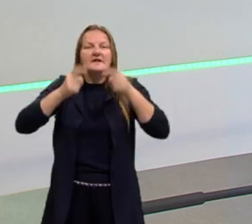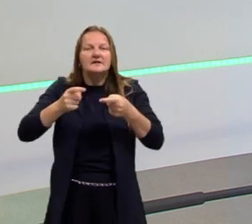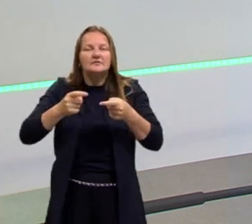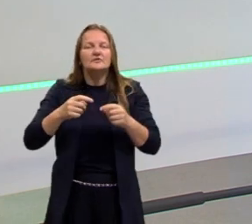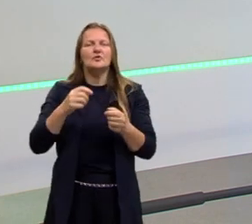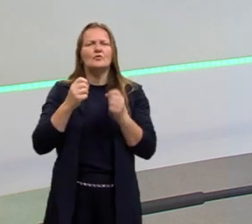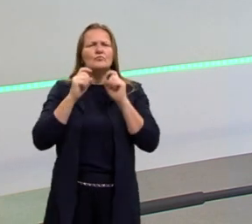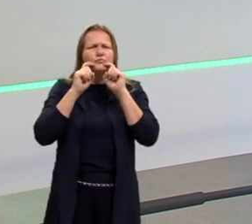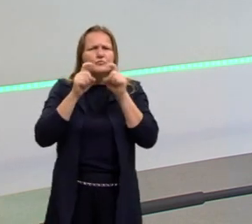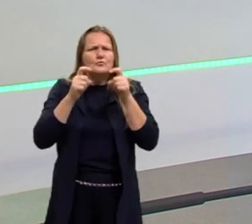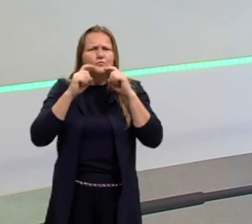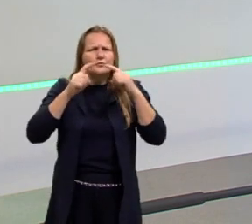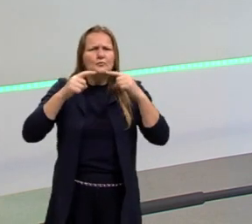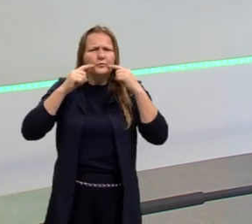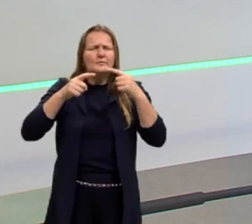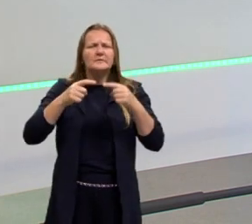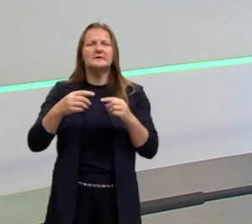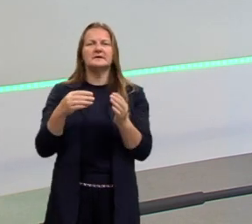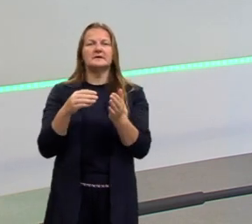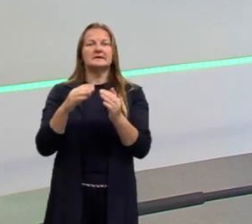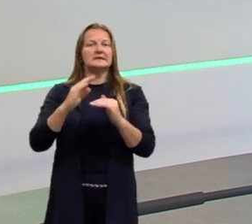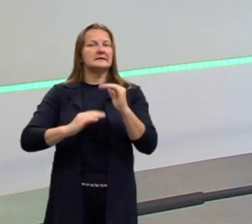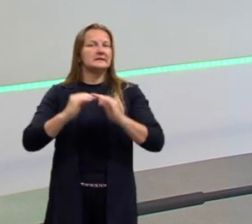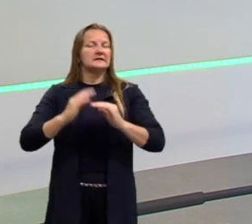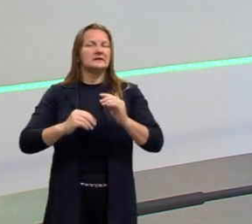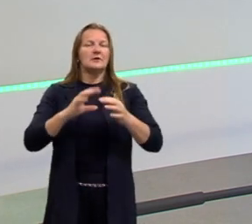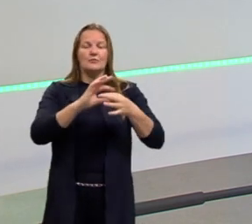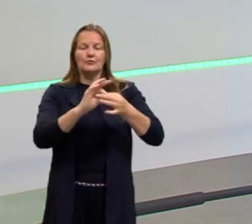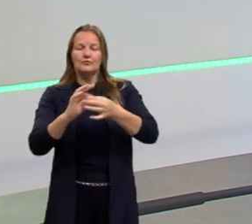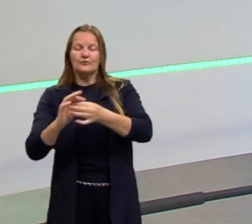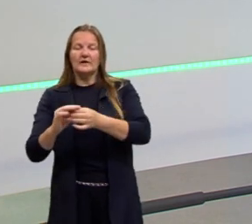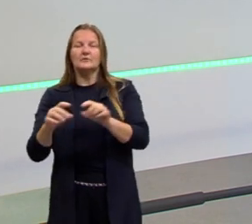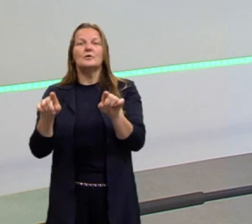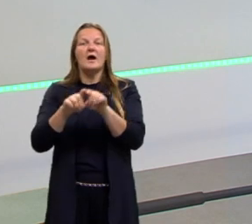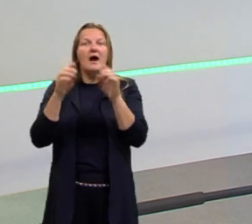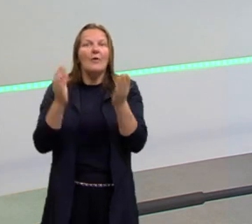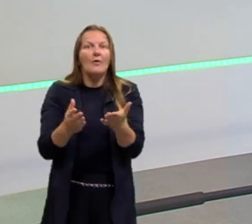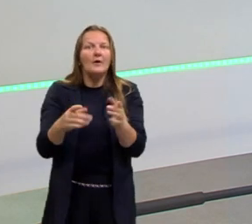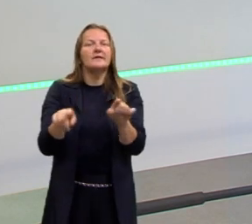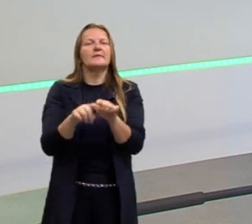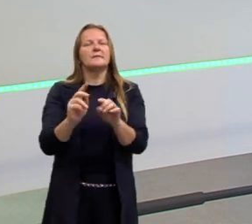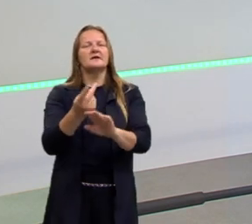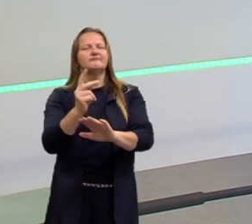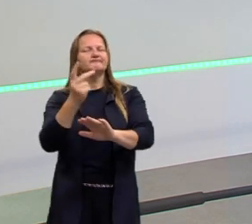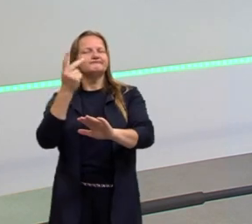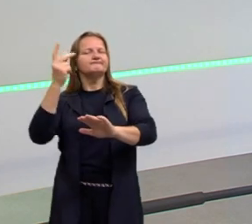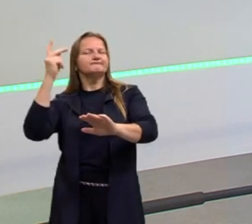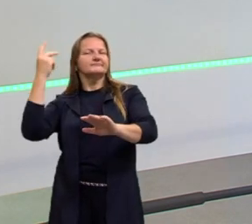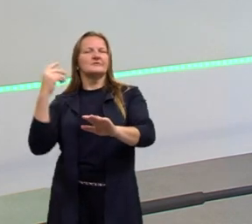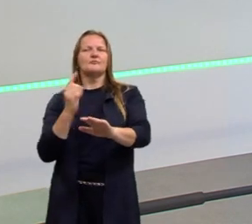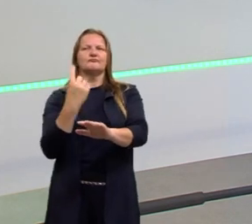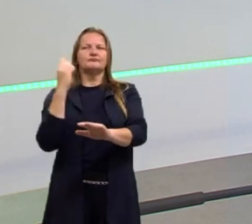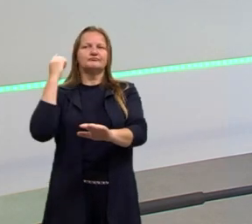criticam, tanto fatos atuais como fatos históricos.